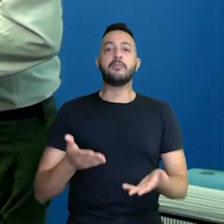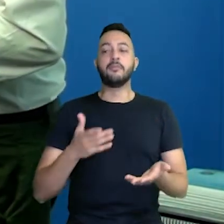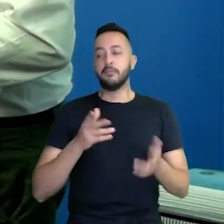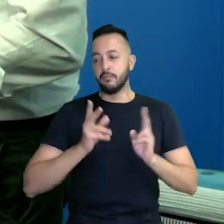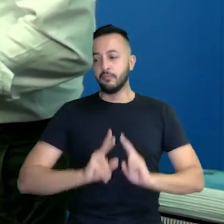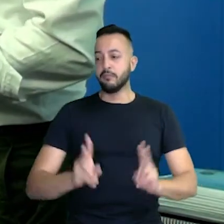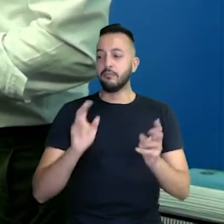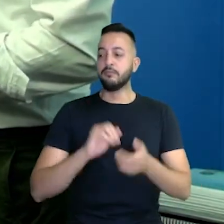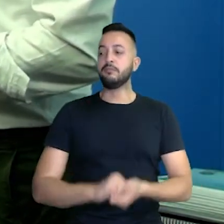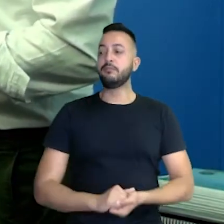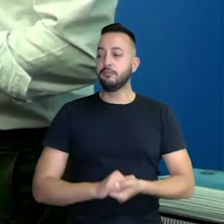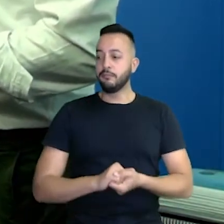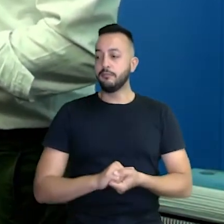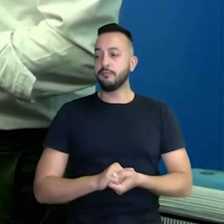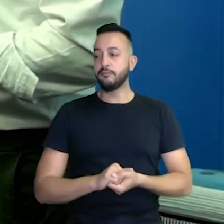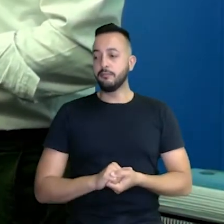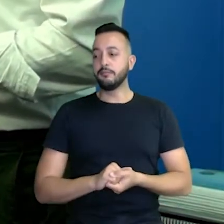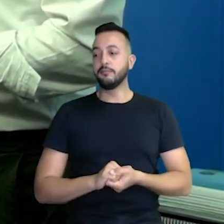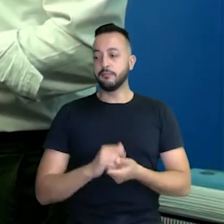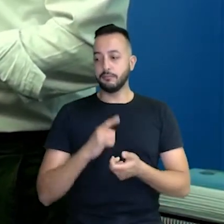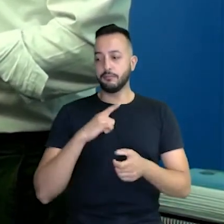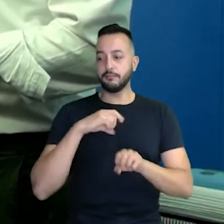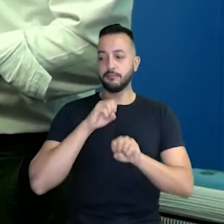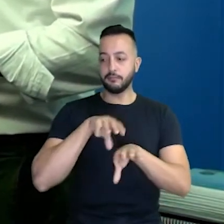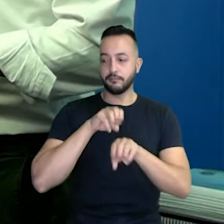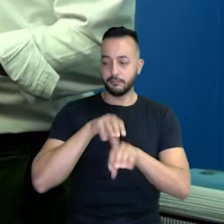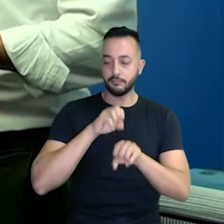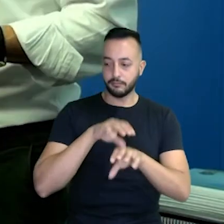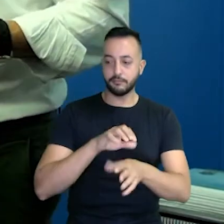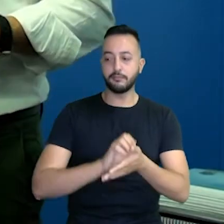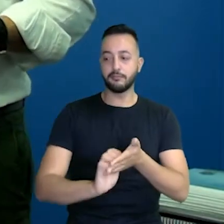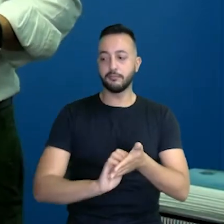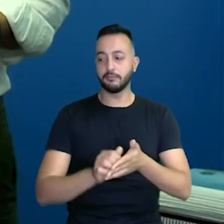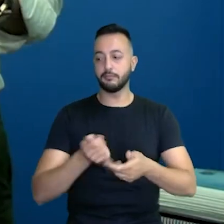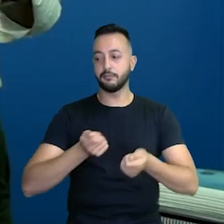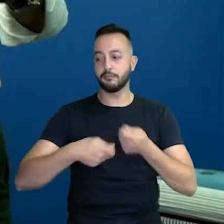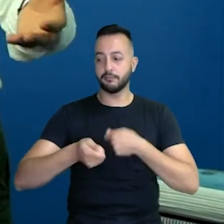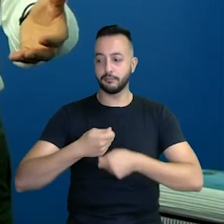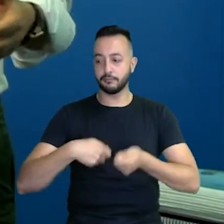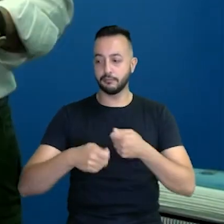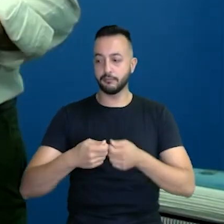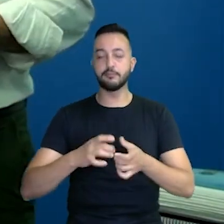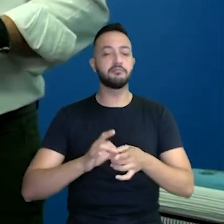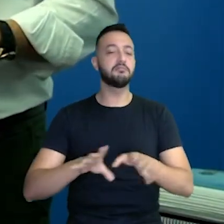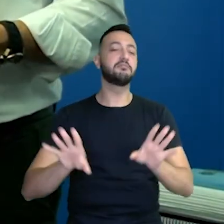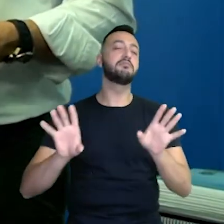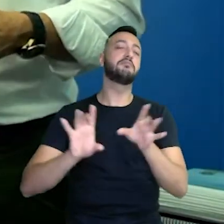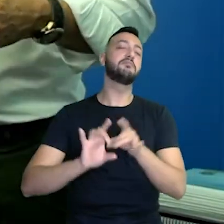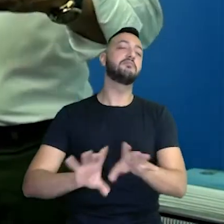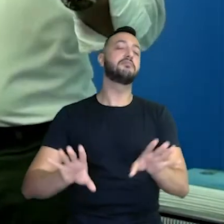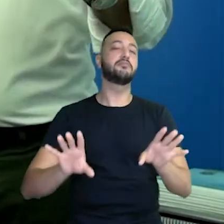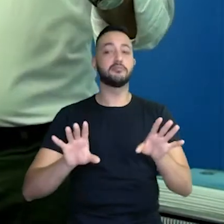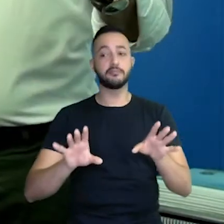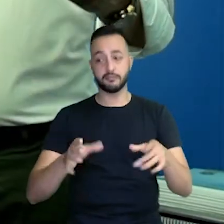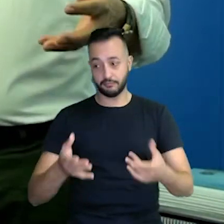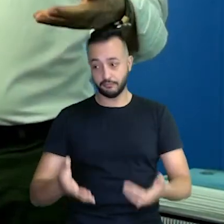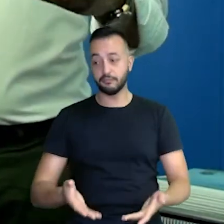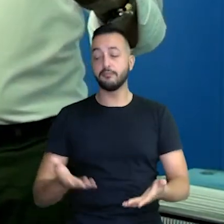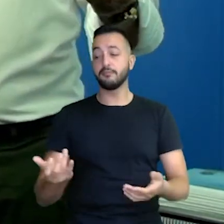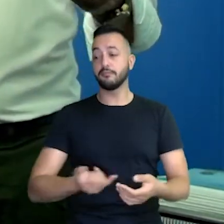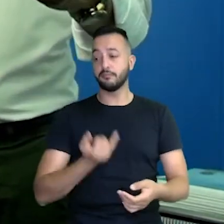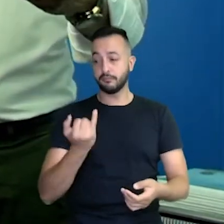na sequência nós temos aqui, olha, a formação dos secretários administrativos, que estavam muito soltos. É